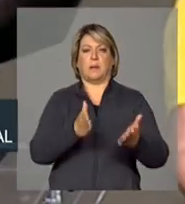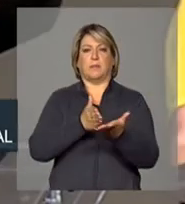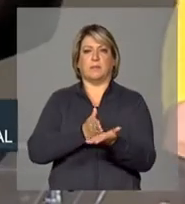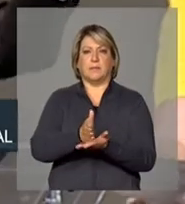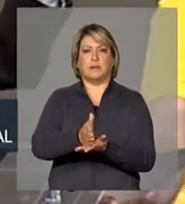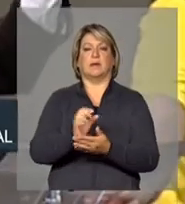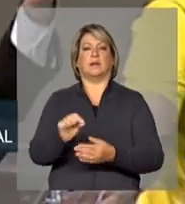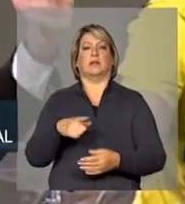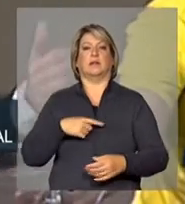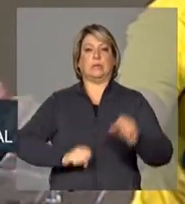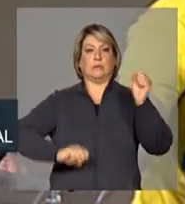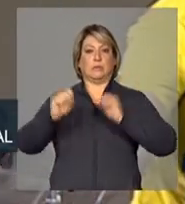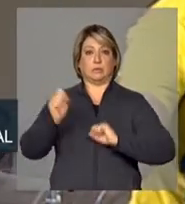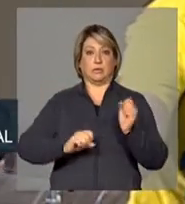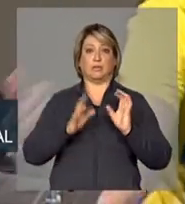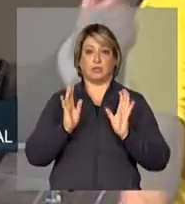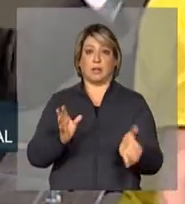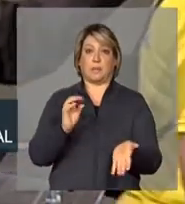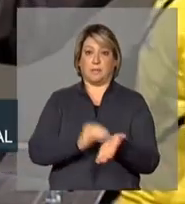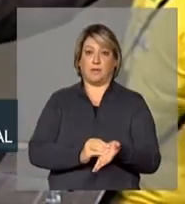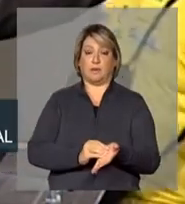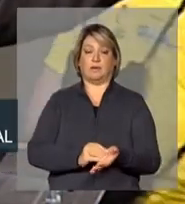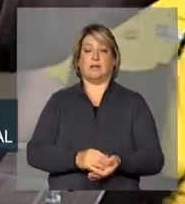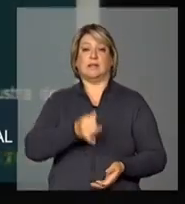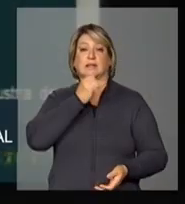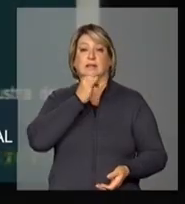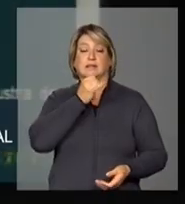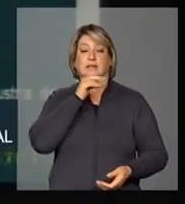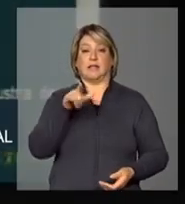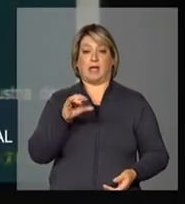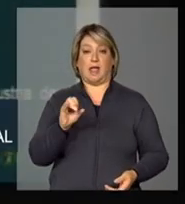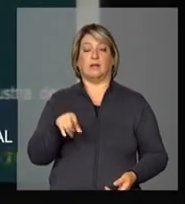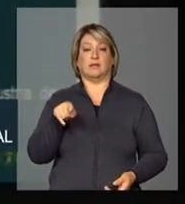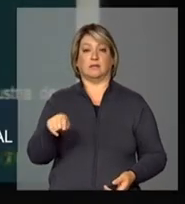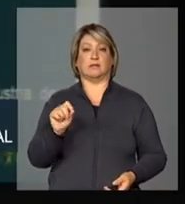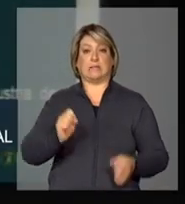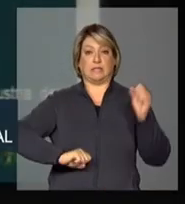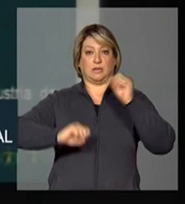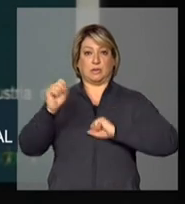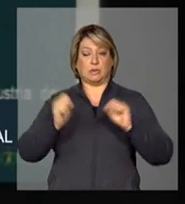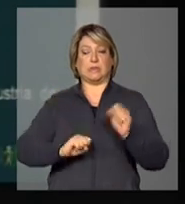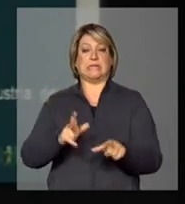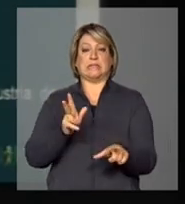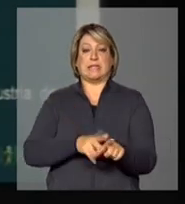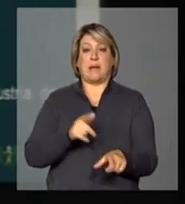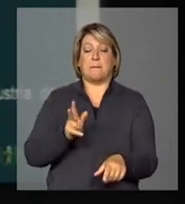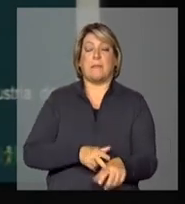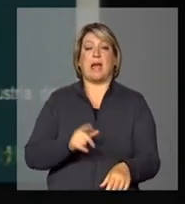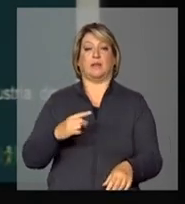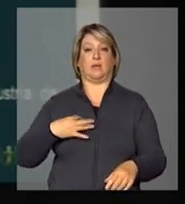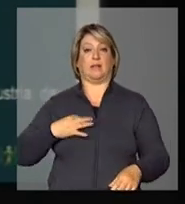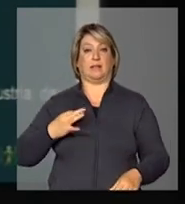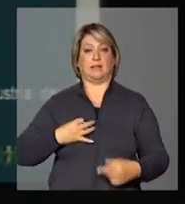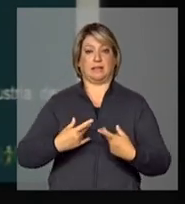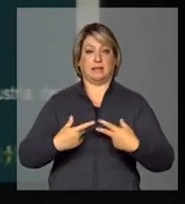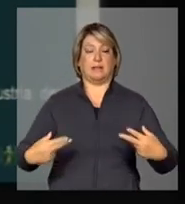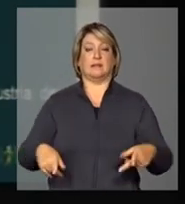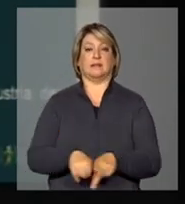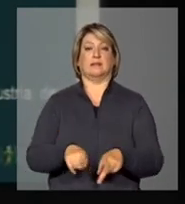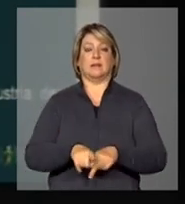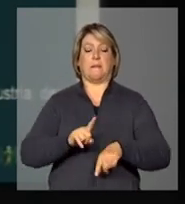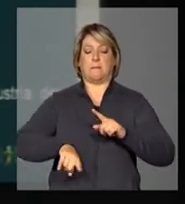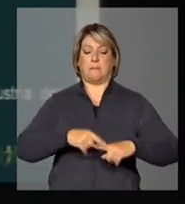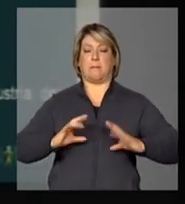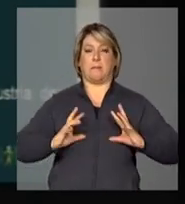estão colocados, como é o caso da indústria de têxtil, calçados, que tem ido para o Nordeste, a indústria de máquinas e